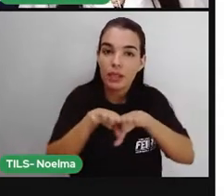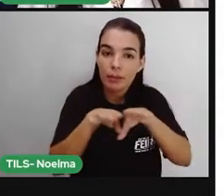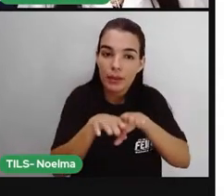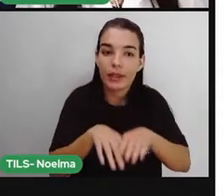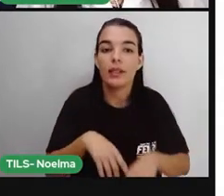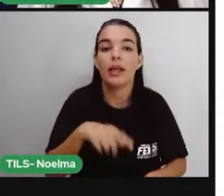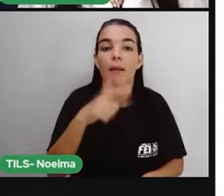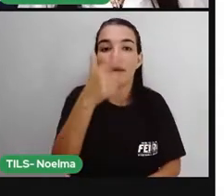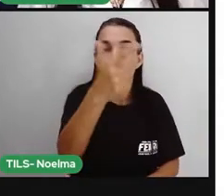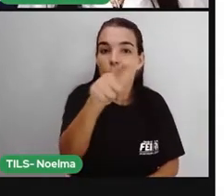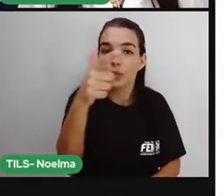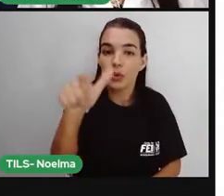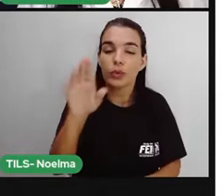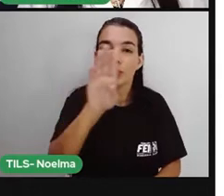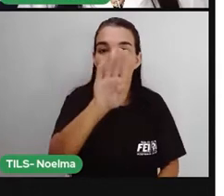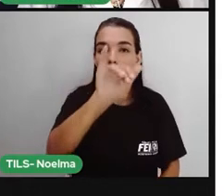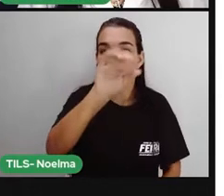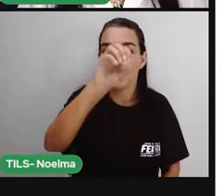único bioma, certo?